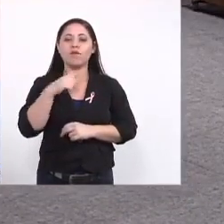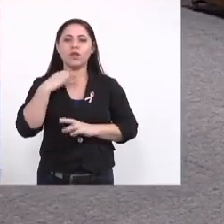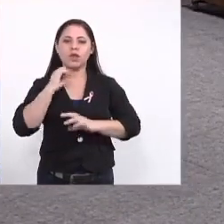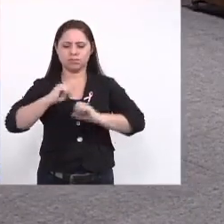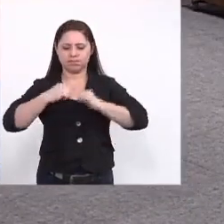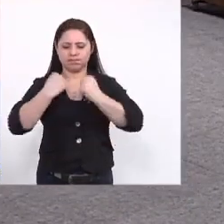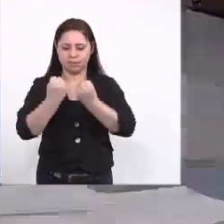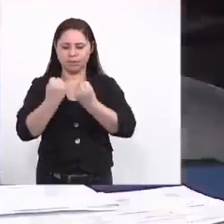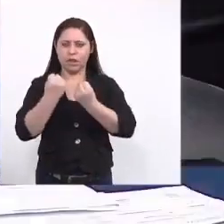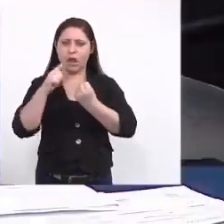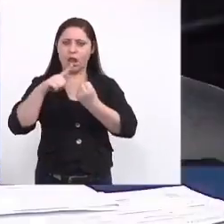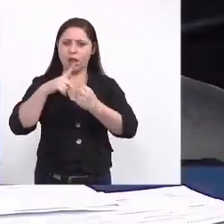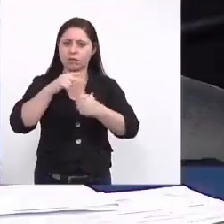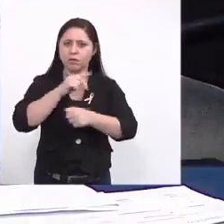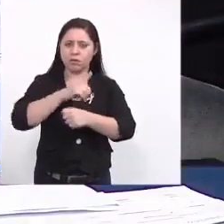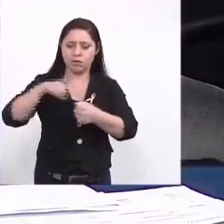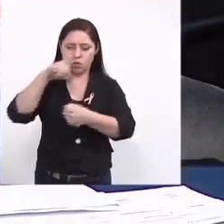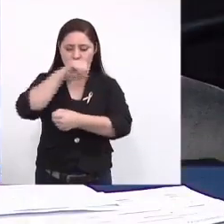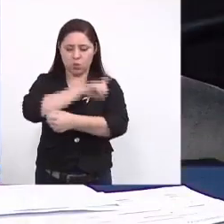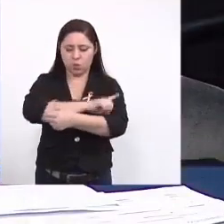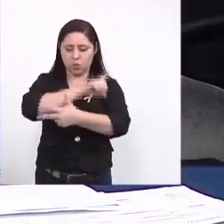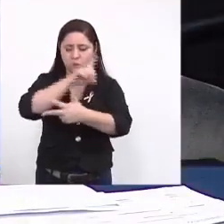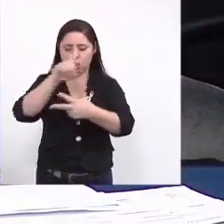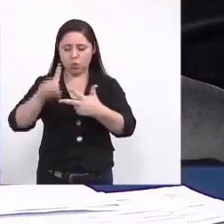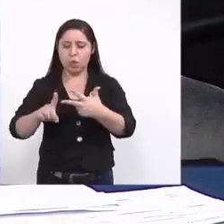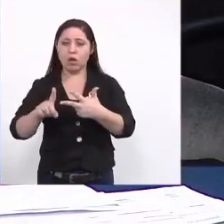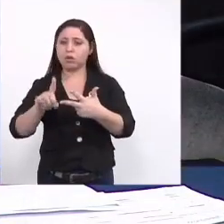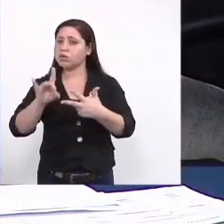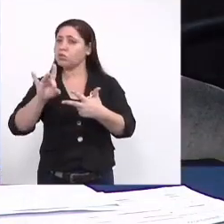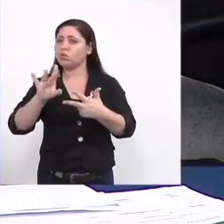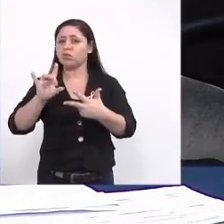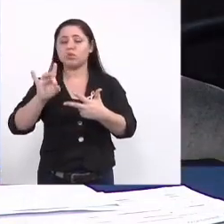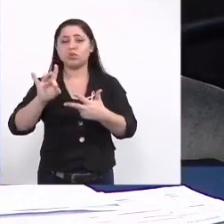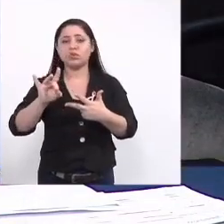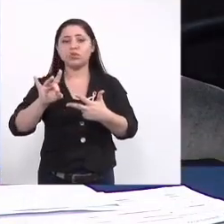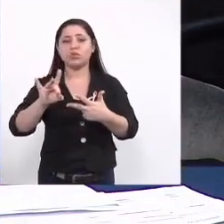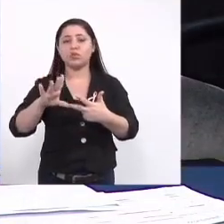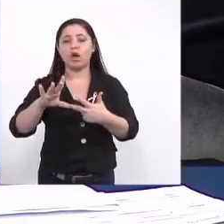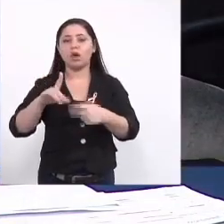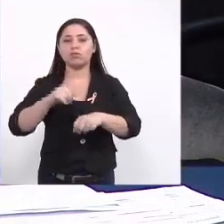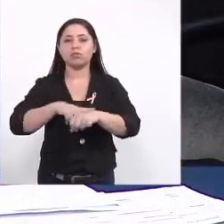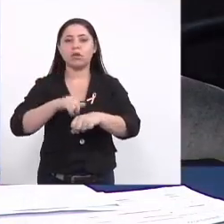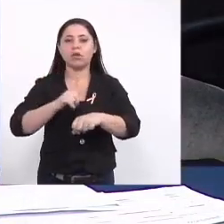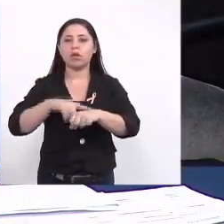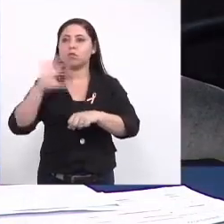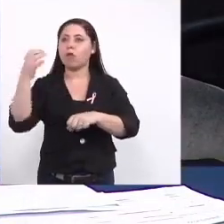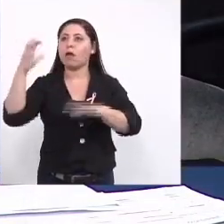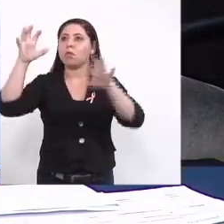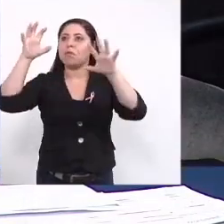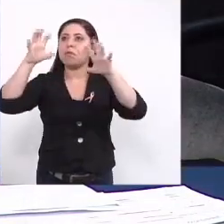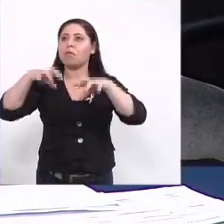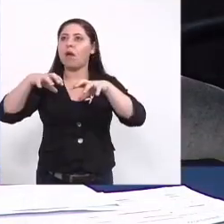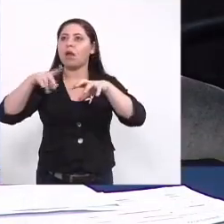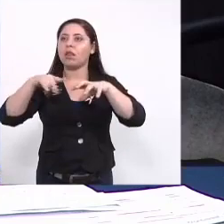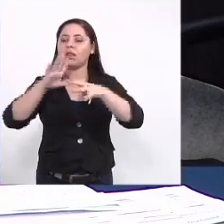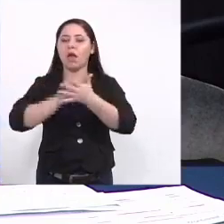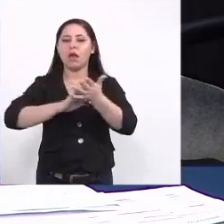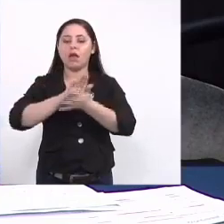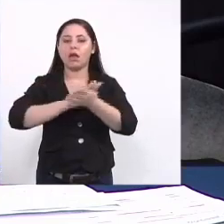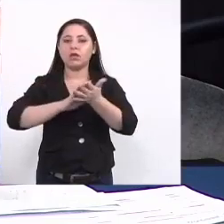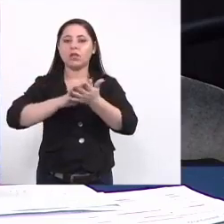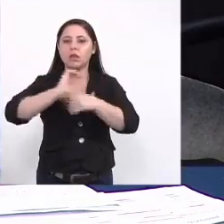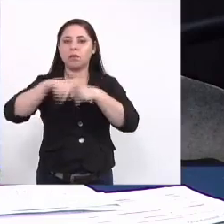enfrentamento a tripse epidemia que não é só na época do auge da epidemia